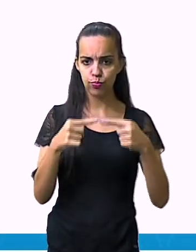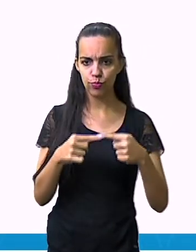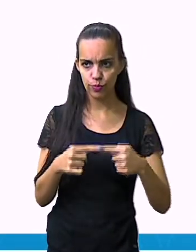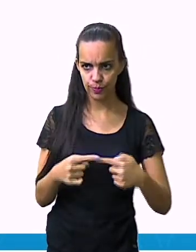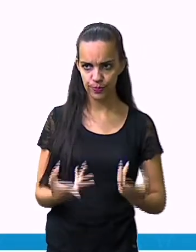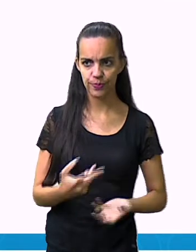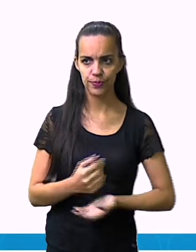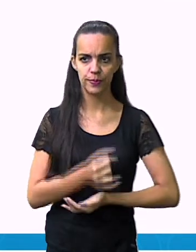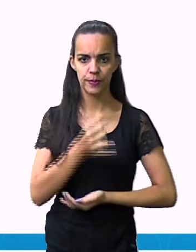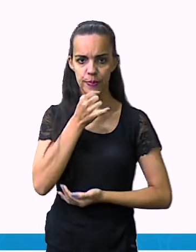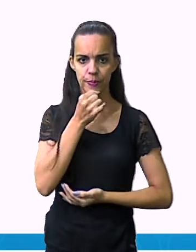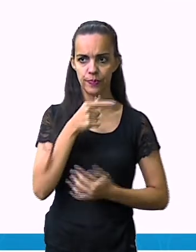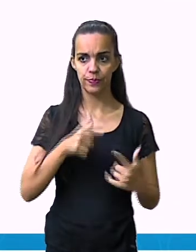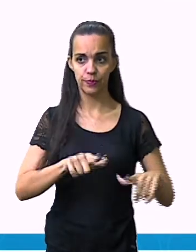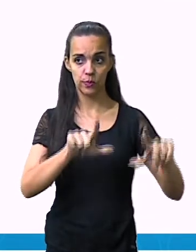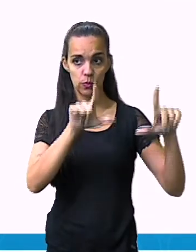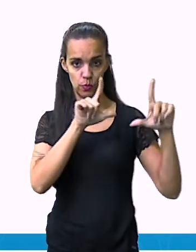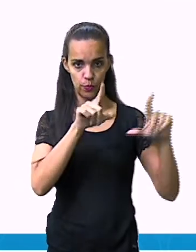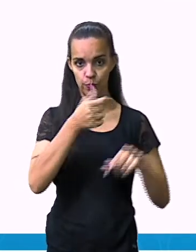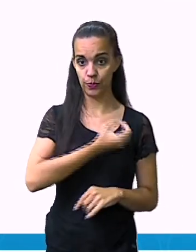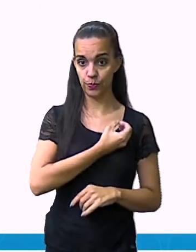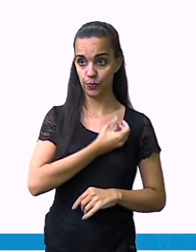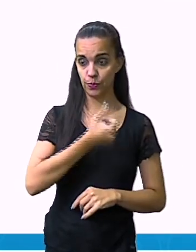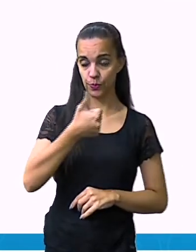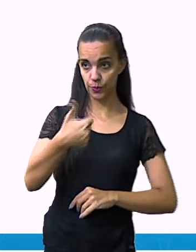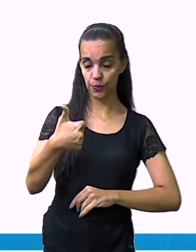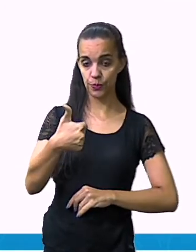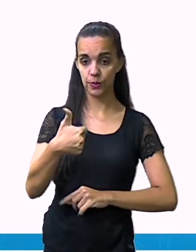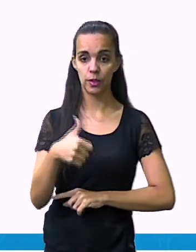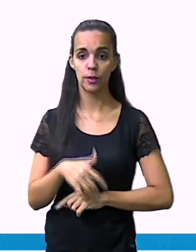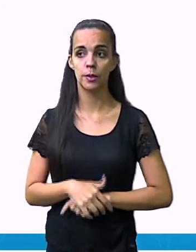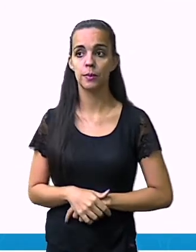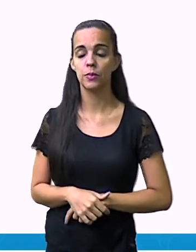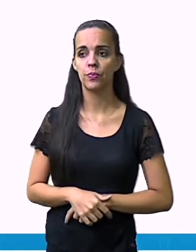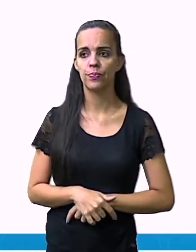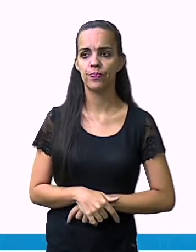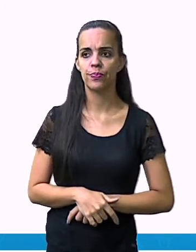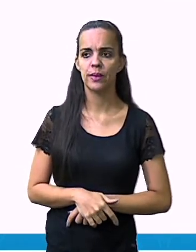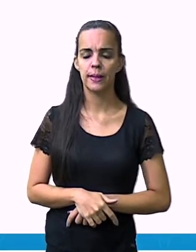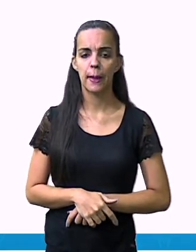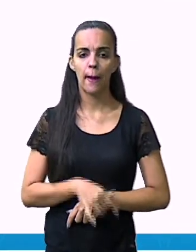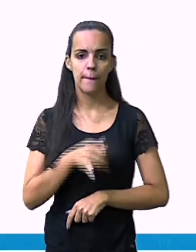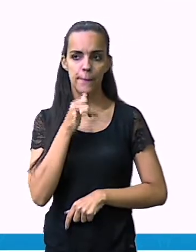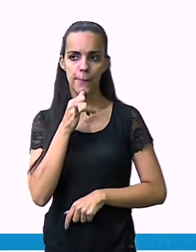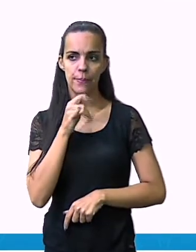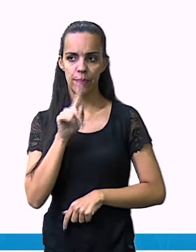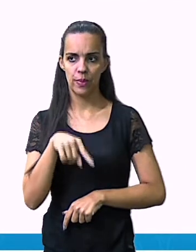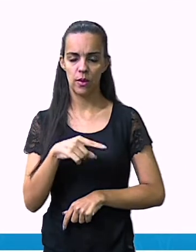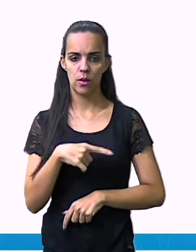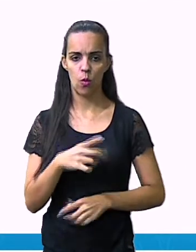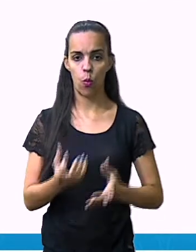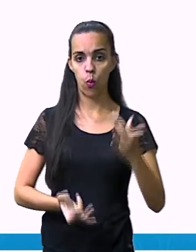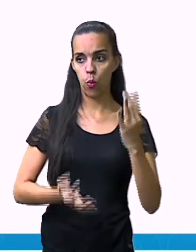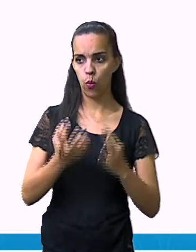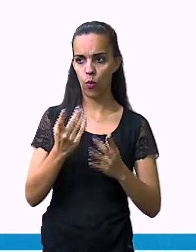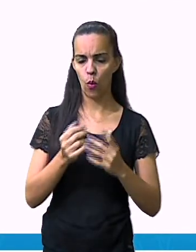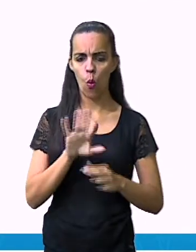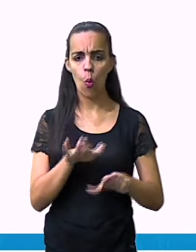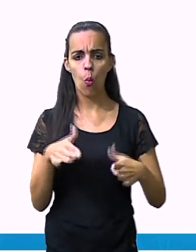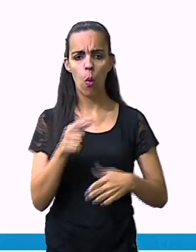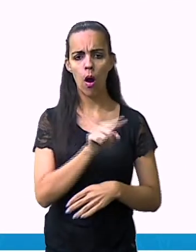A placa número um, nós temos aqui o foguinho, tá? Qual desses